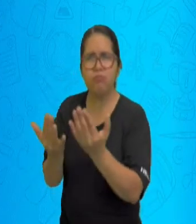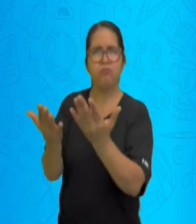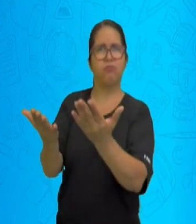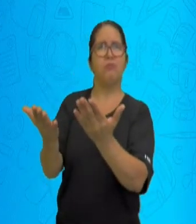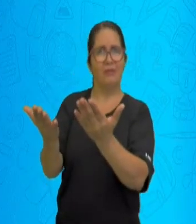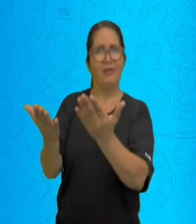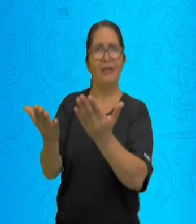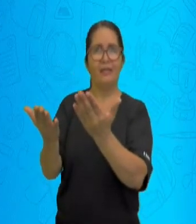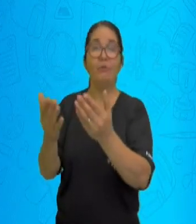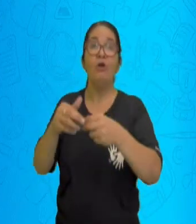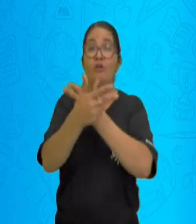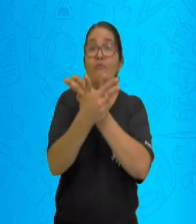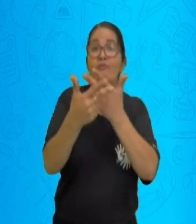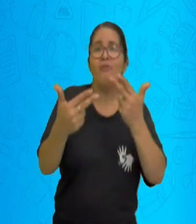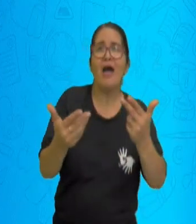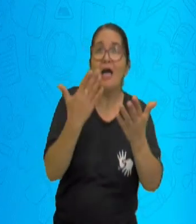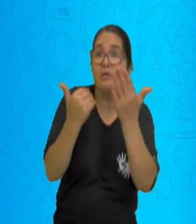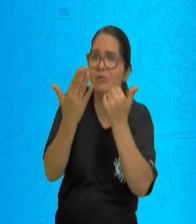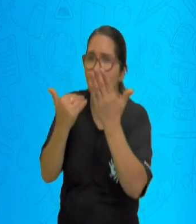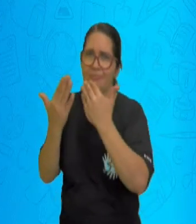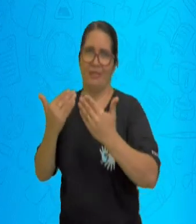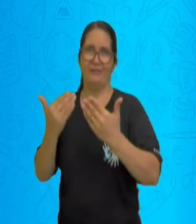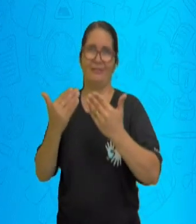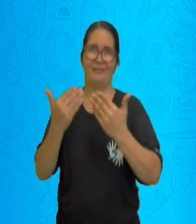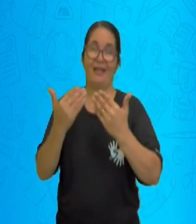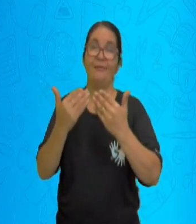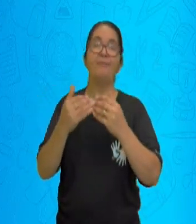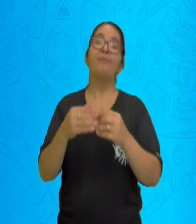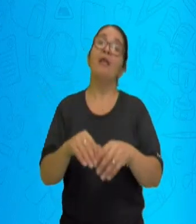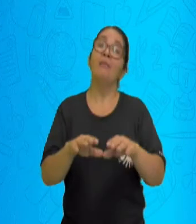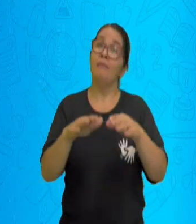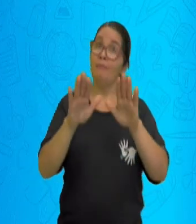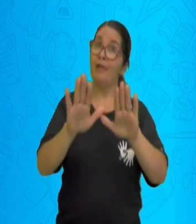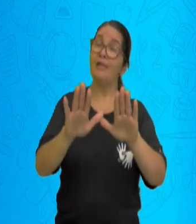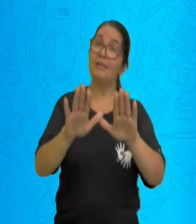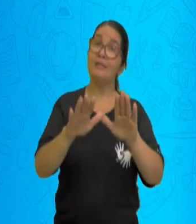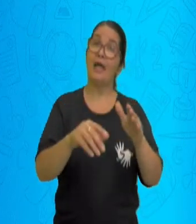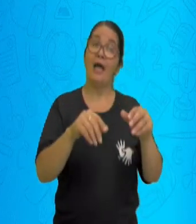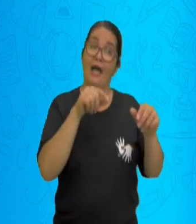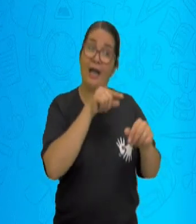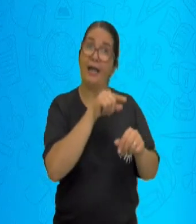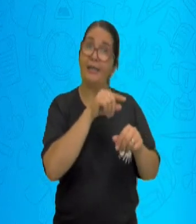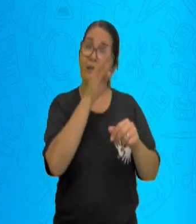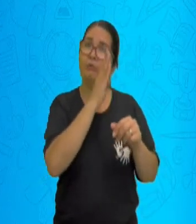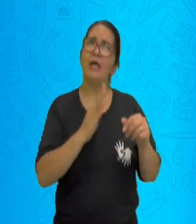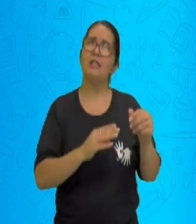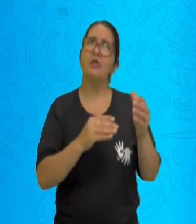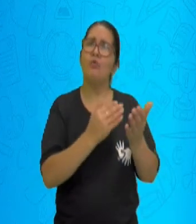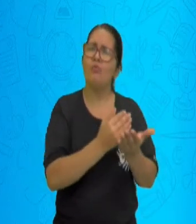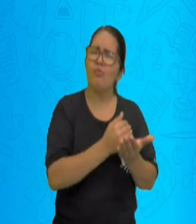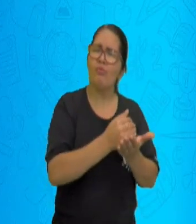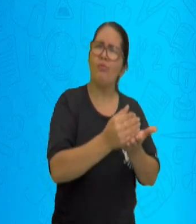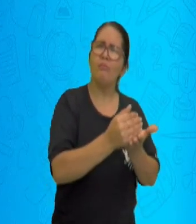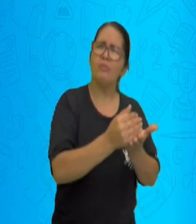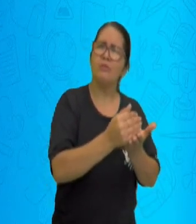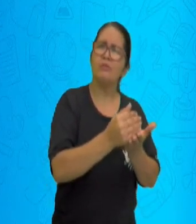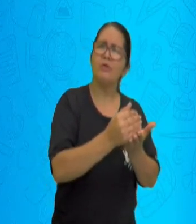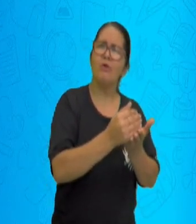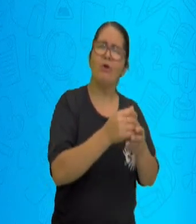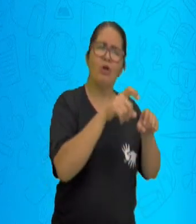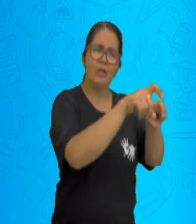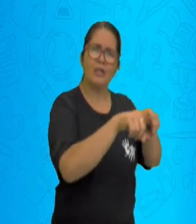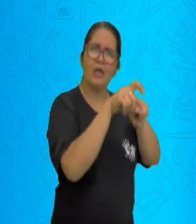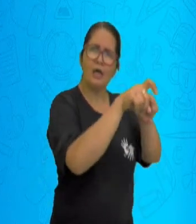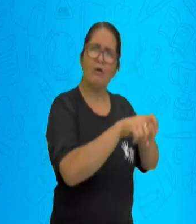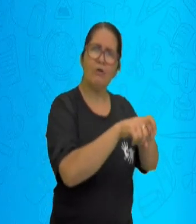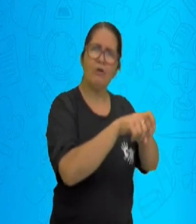alimento, por exemplo, o café. Então, eles plantavam vários tipos de alimentos, plantavam animais, criavam